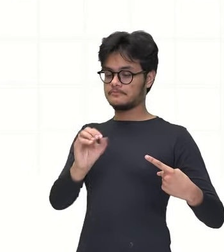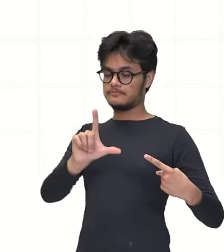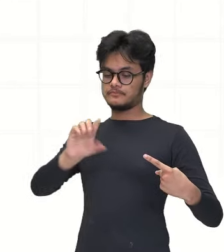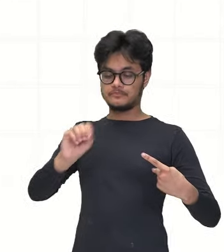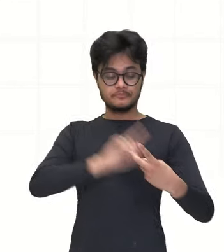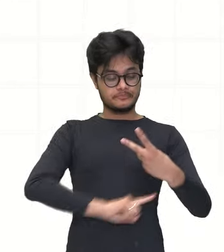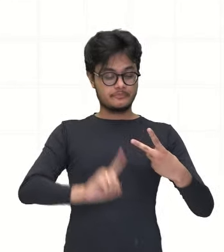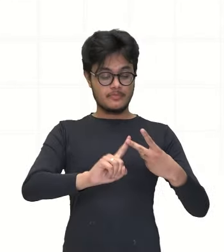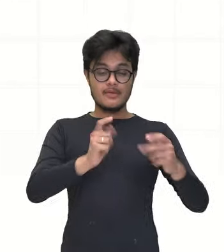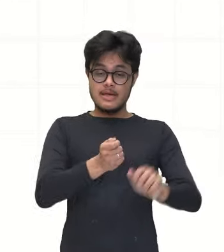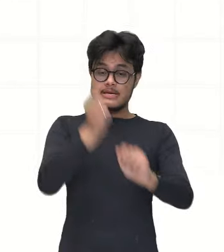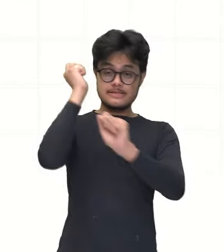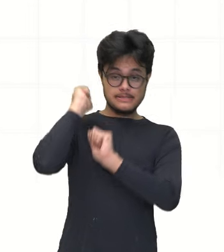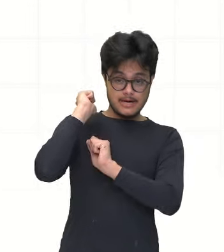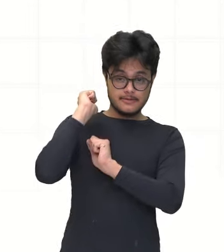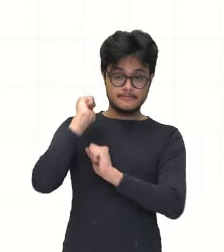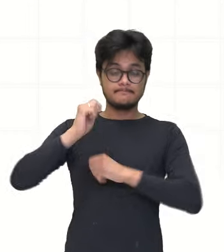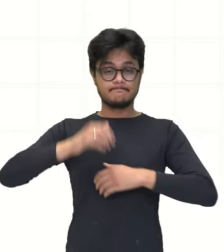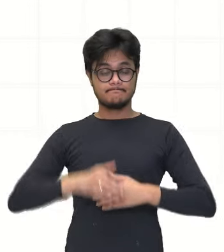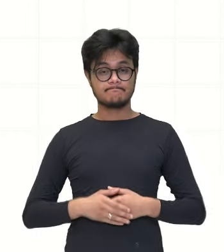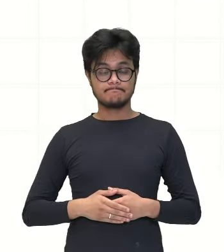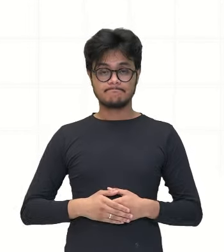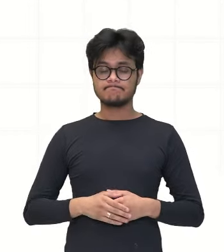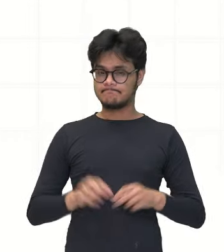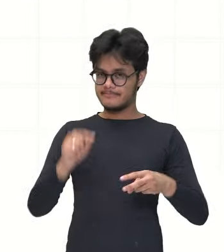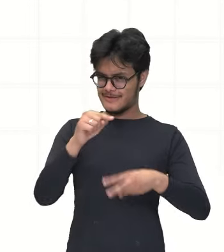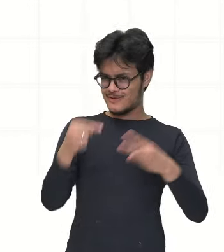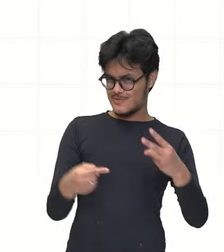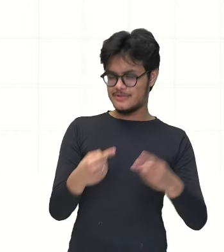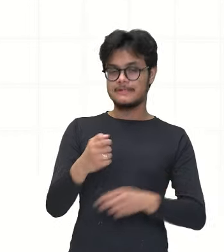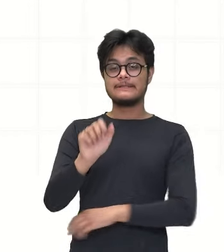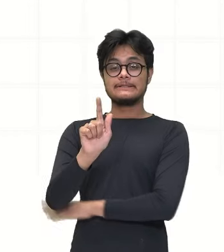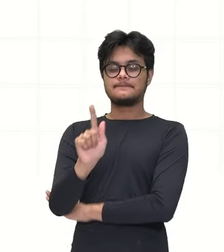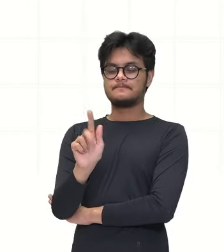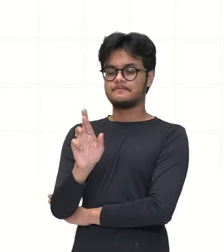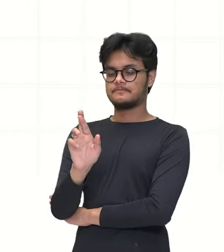quantidade de saco de cimento. Então, as duas grandezas eram